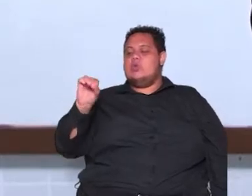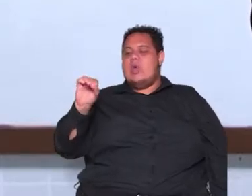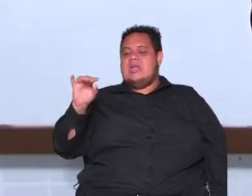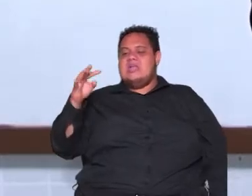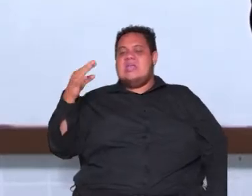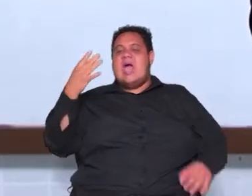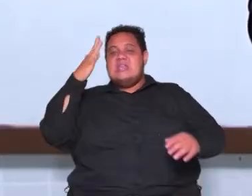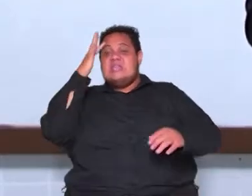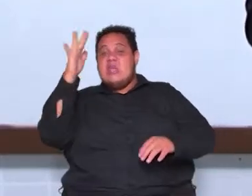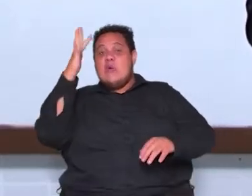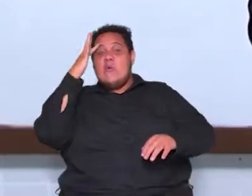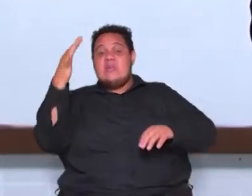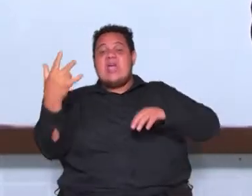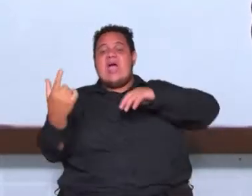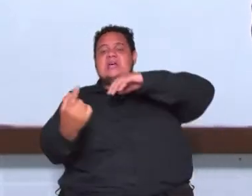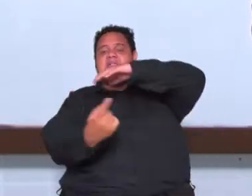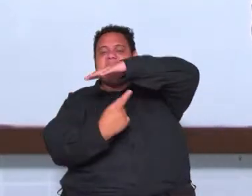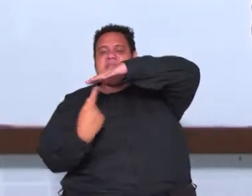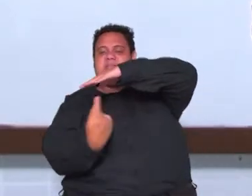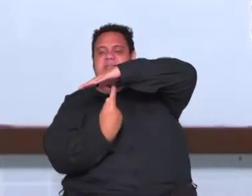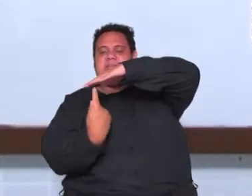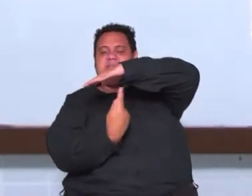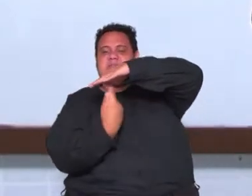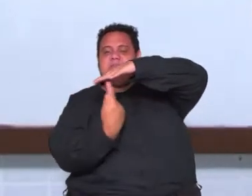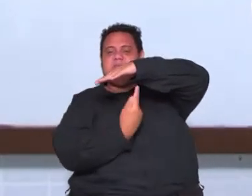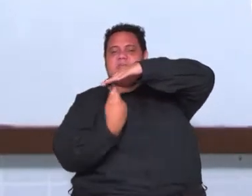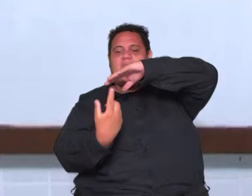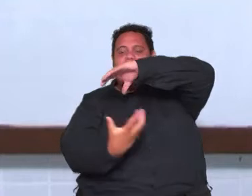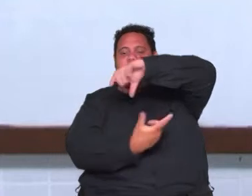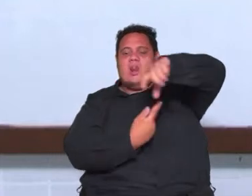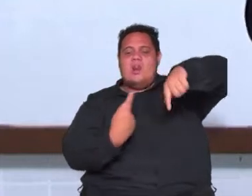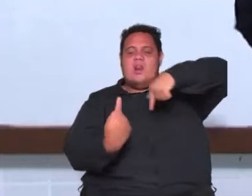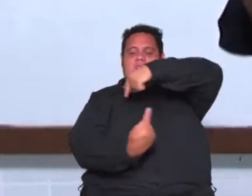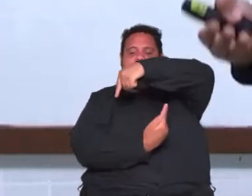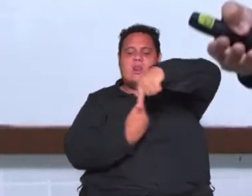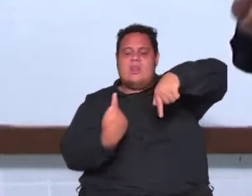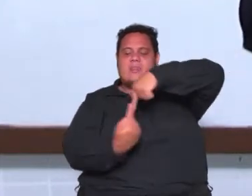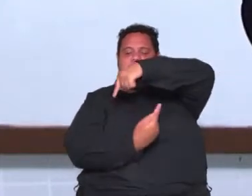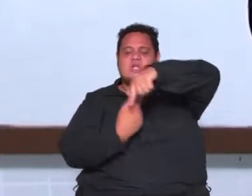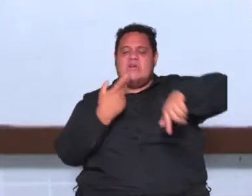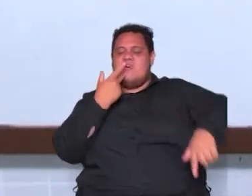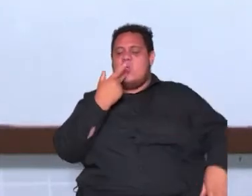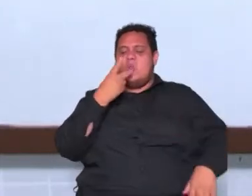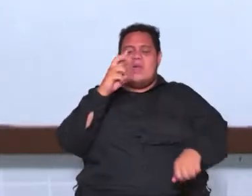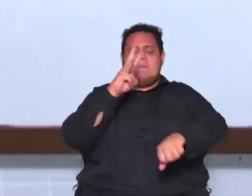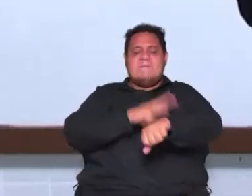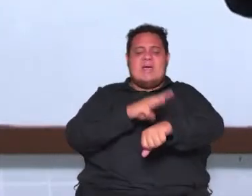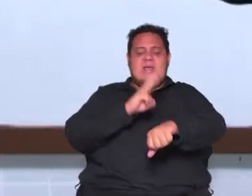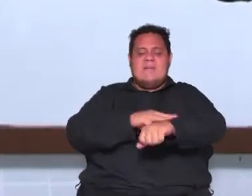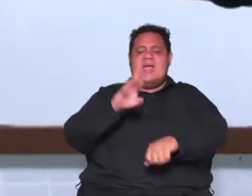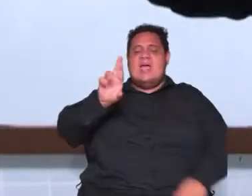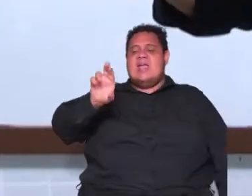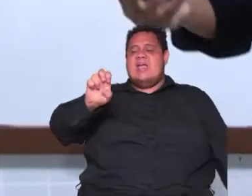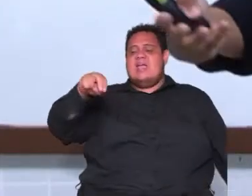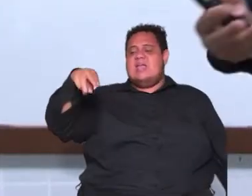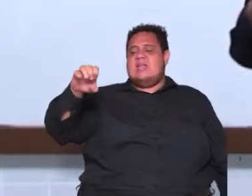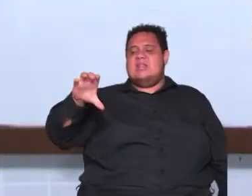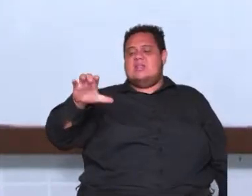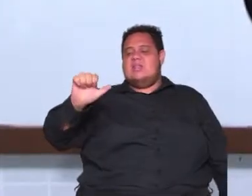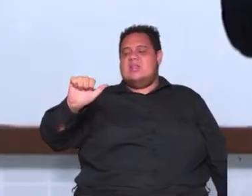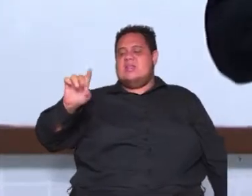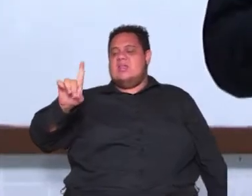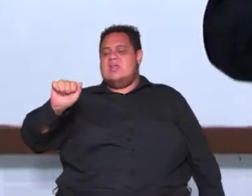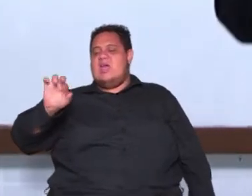nós teremos René Descartes que eu falei na matemática Francis Bacon